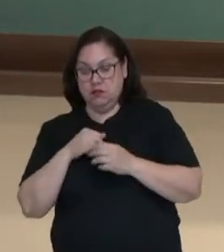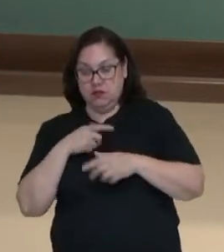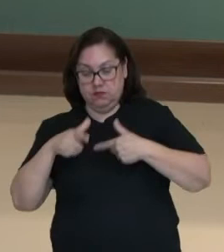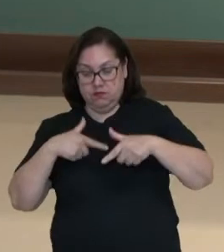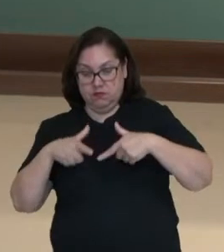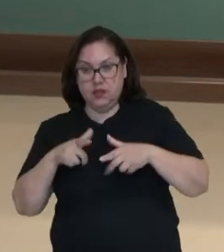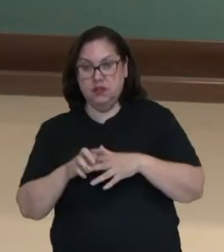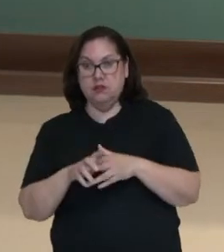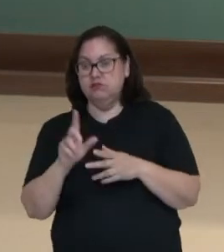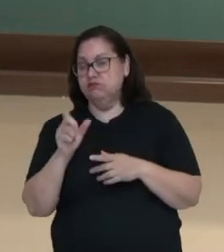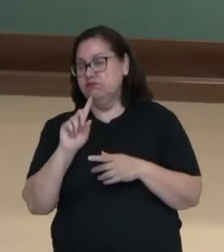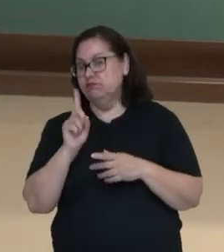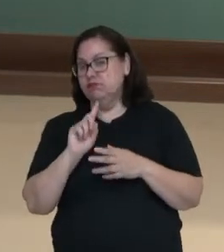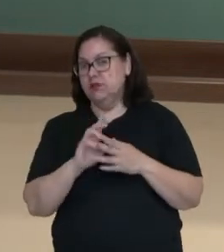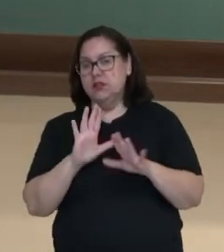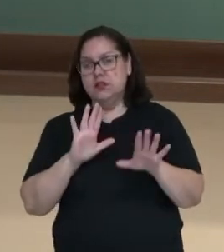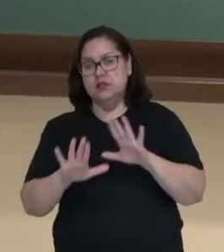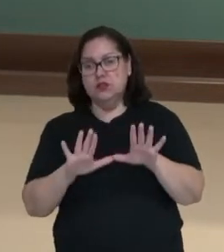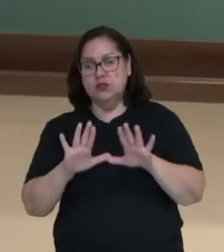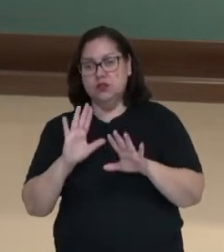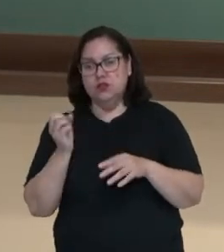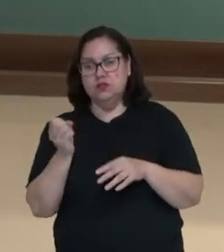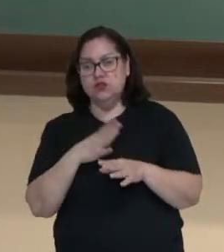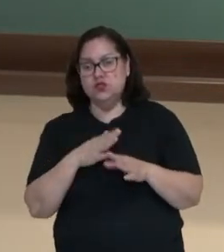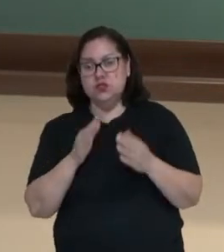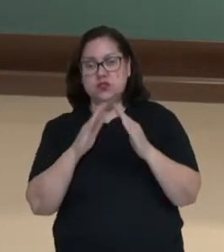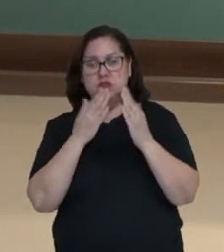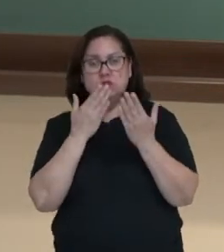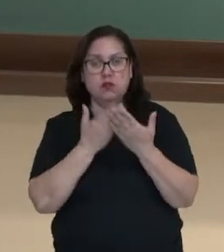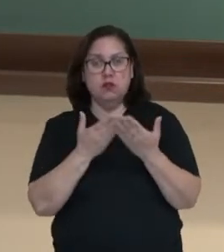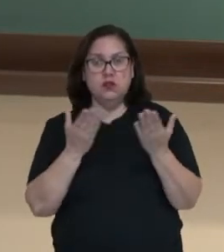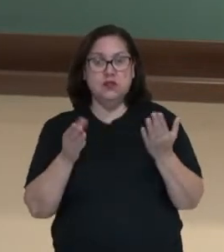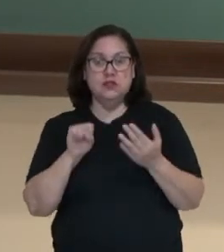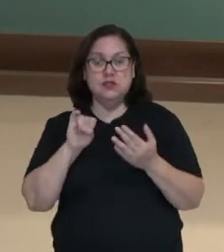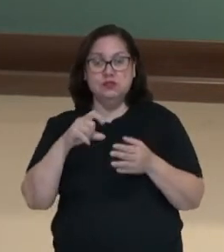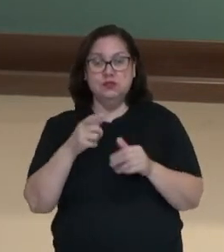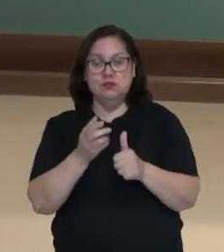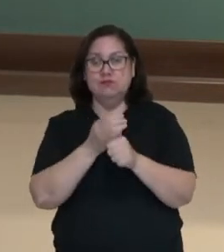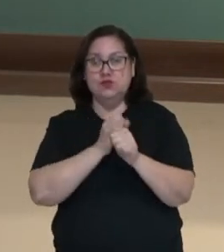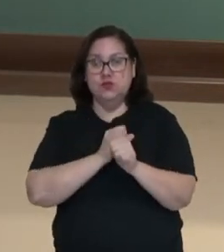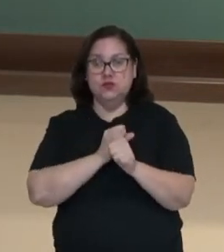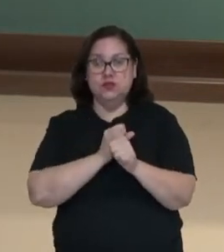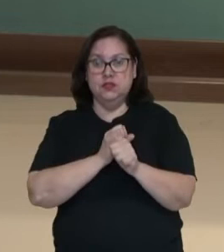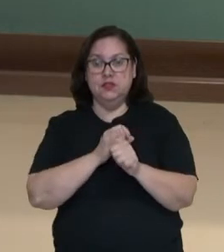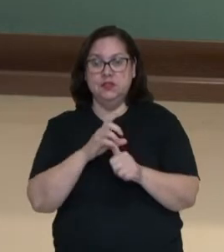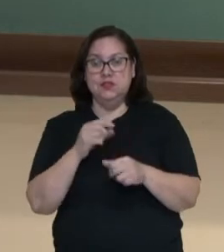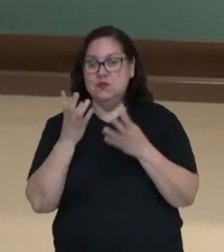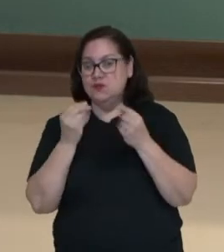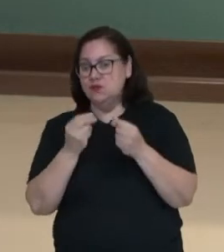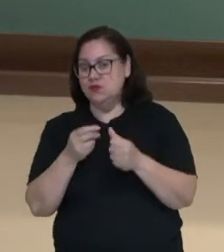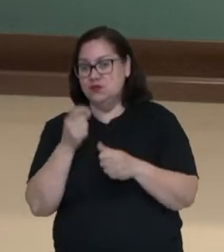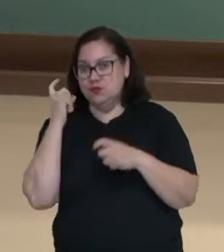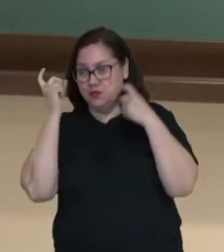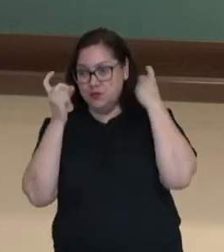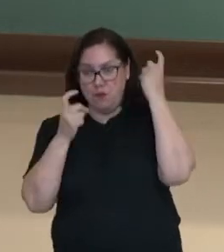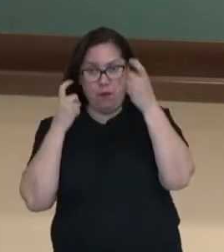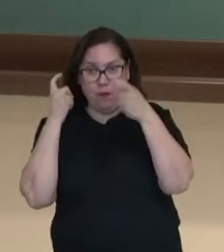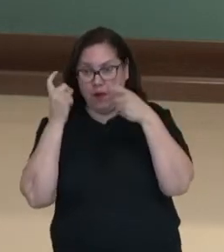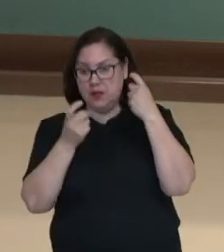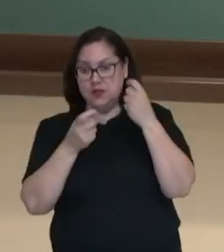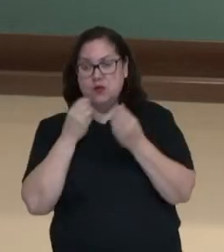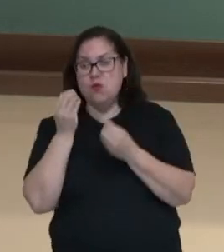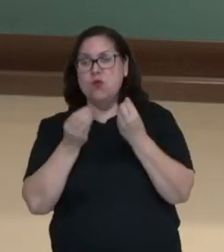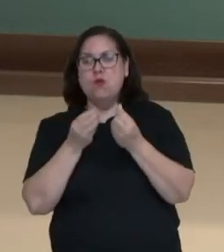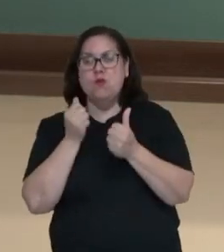novo dia de trabalho, às vezes até um novo dia de escola, se eu estou endividado, se eu estou muito preocupado em